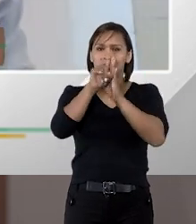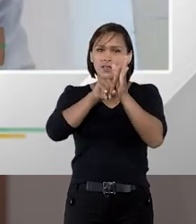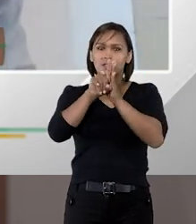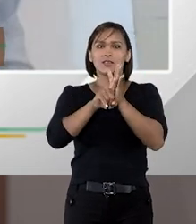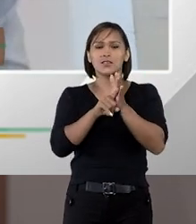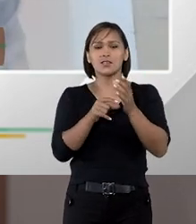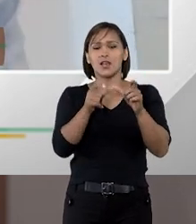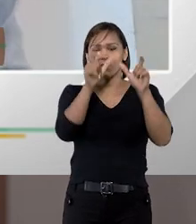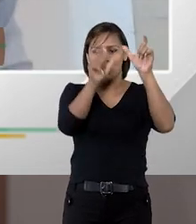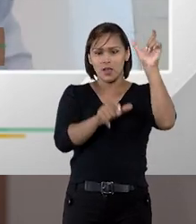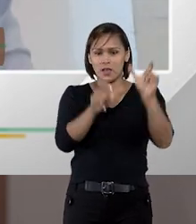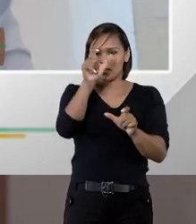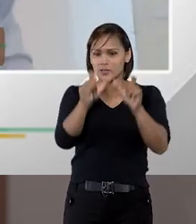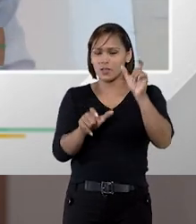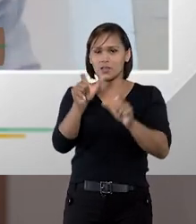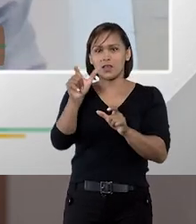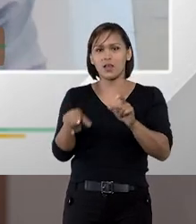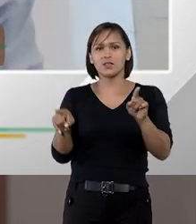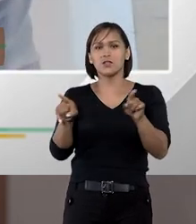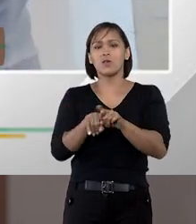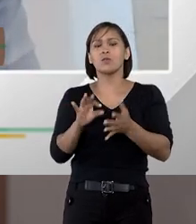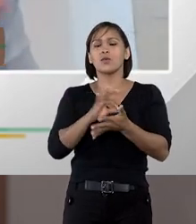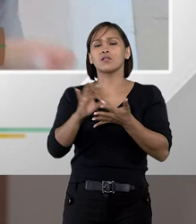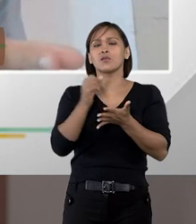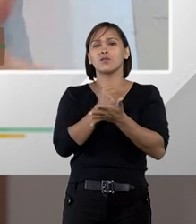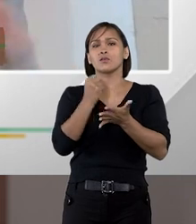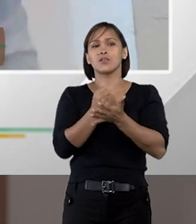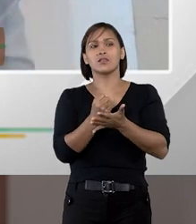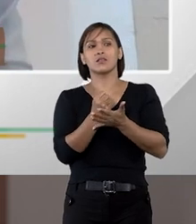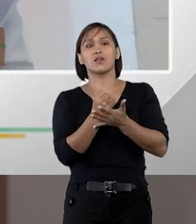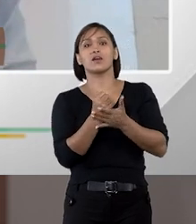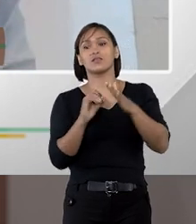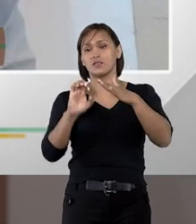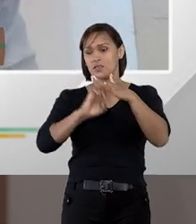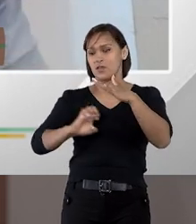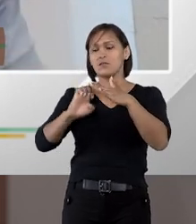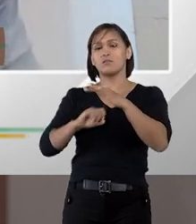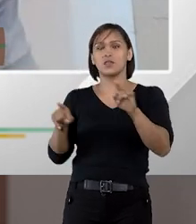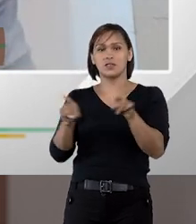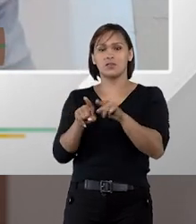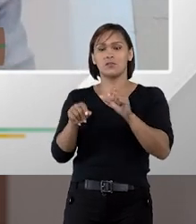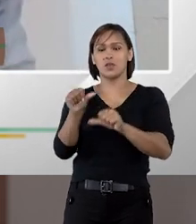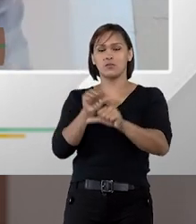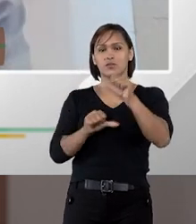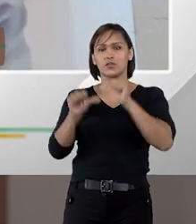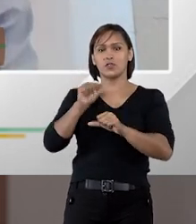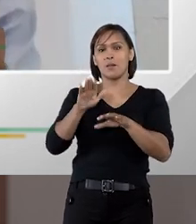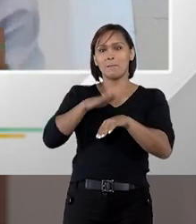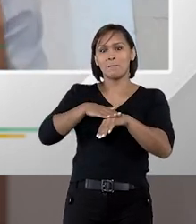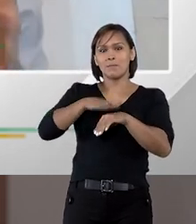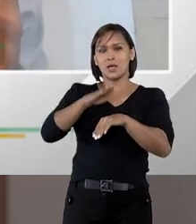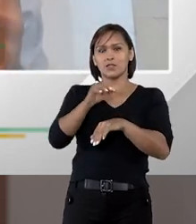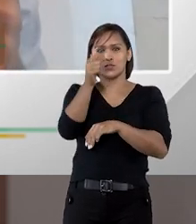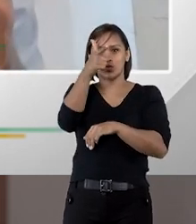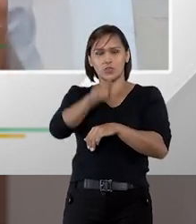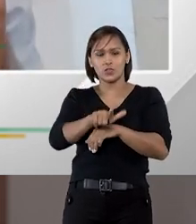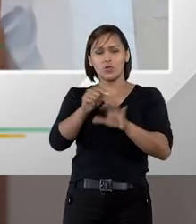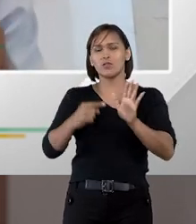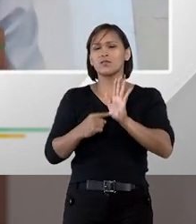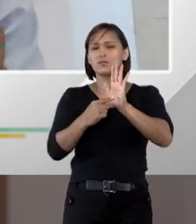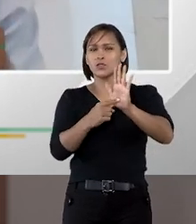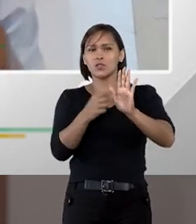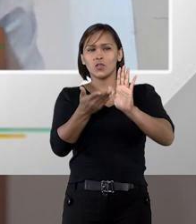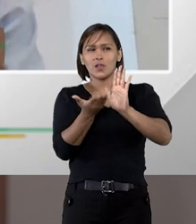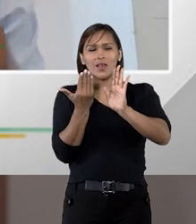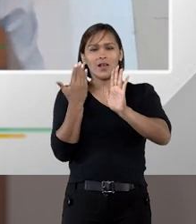analisado caso a caso pelo contratado e o contratante o que gera mais uma vez aquela